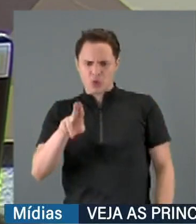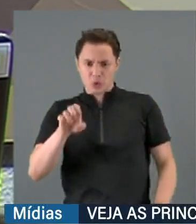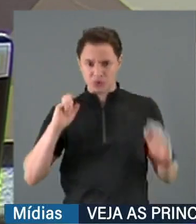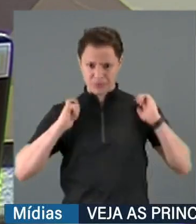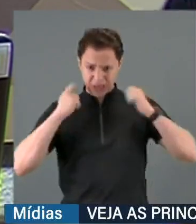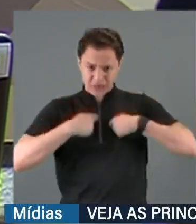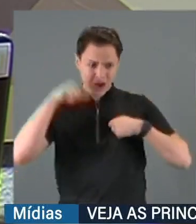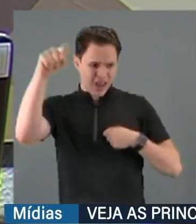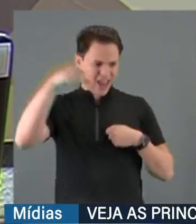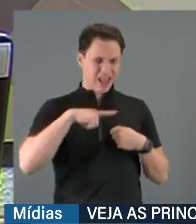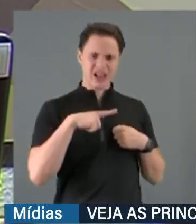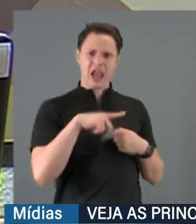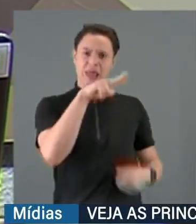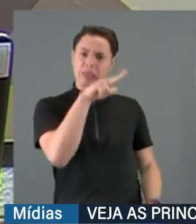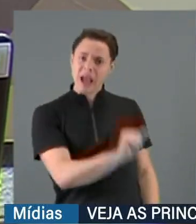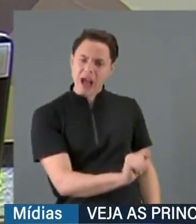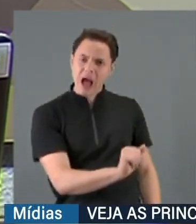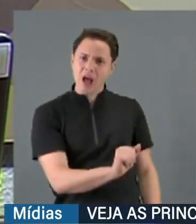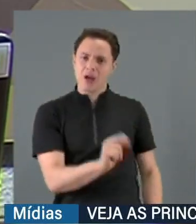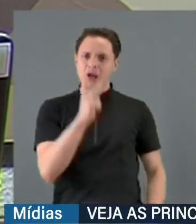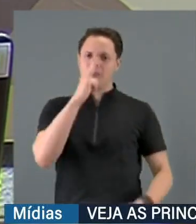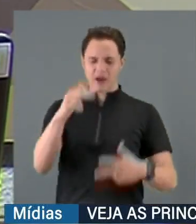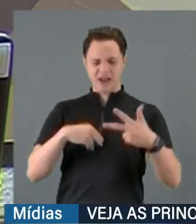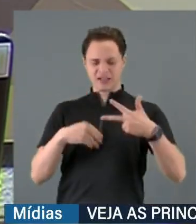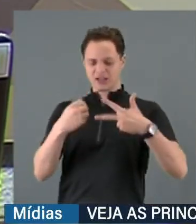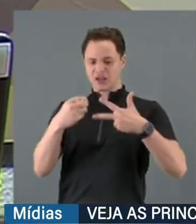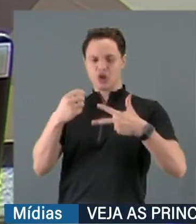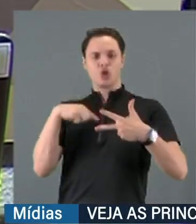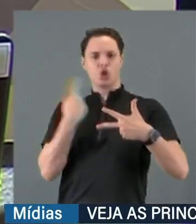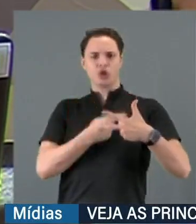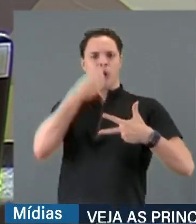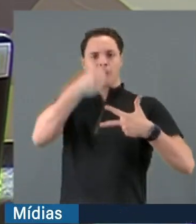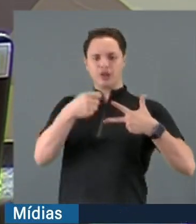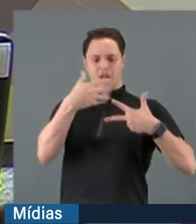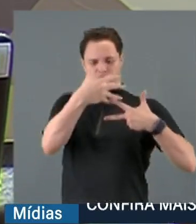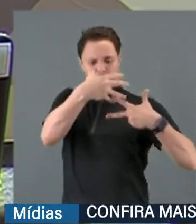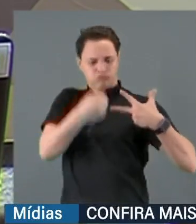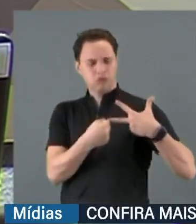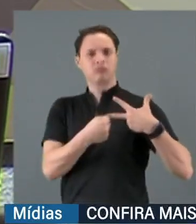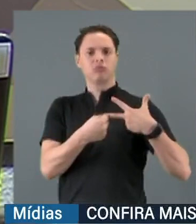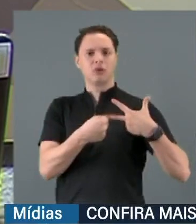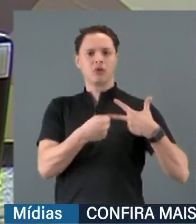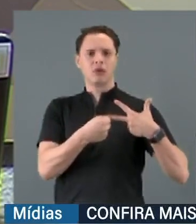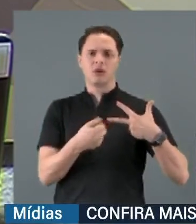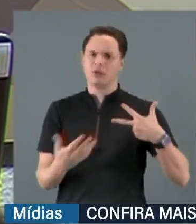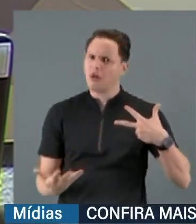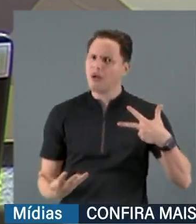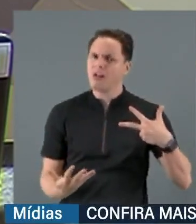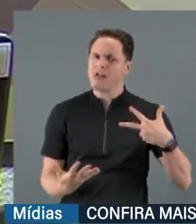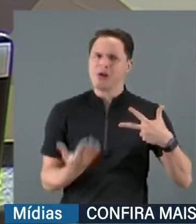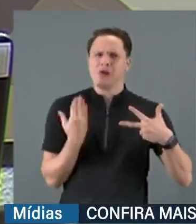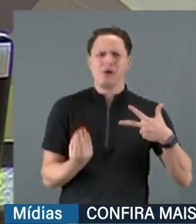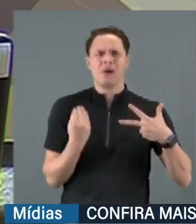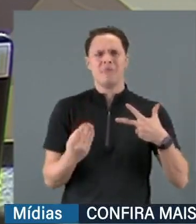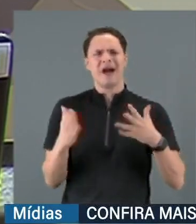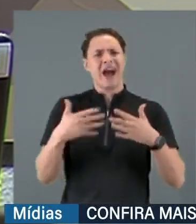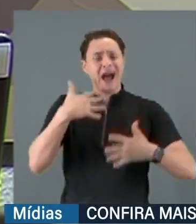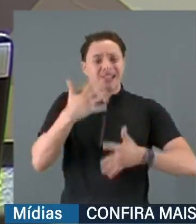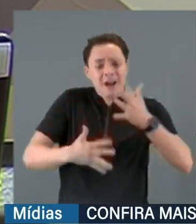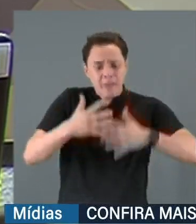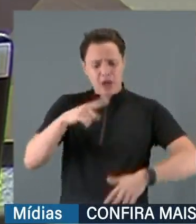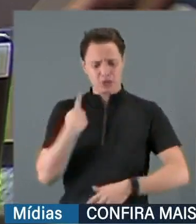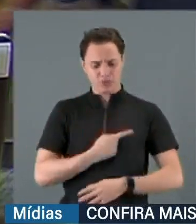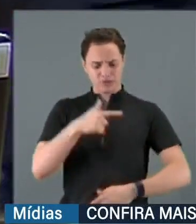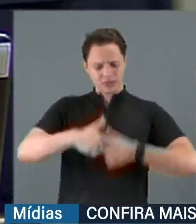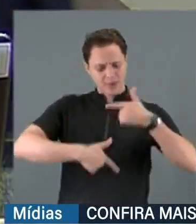que ter clareza. A decisão dele obstrui os trabalhos, inclusive, desta relatoria. Porque, veja, presidente,